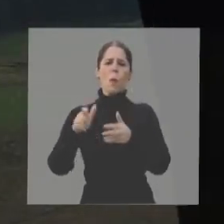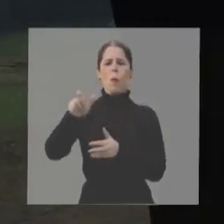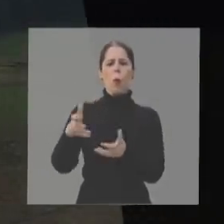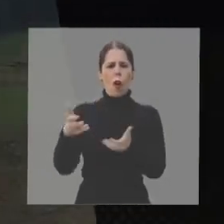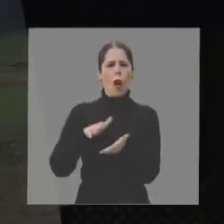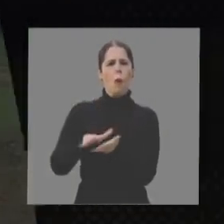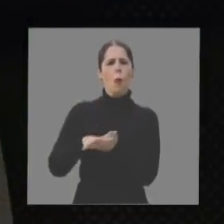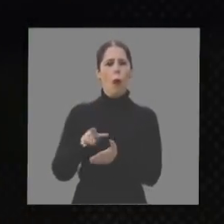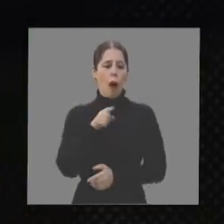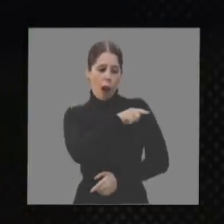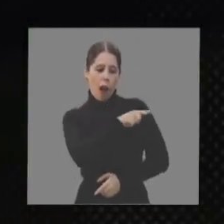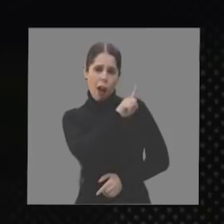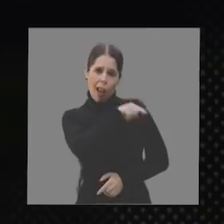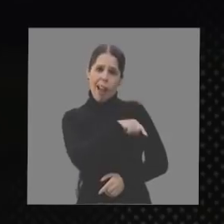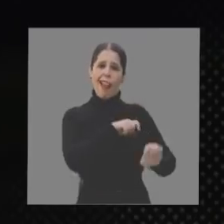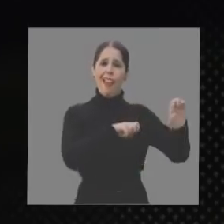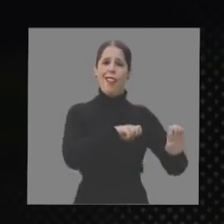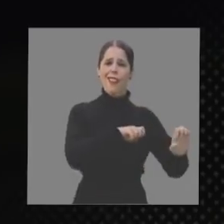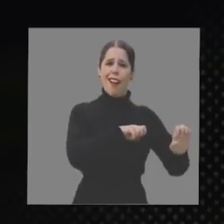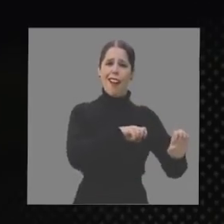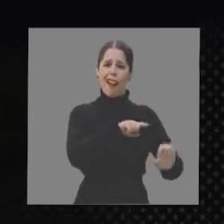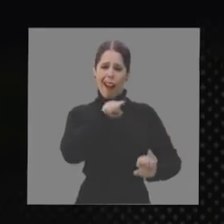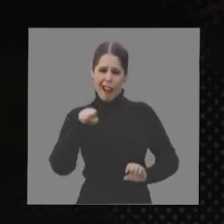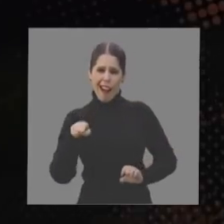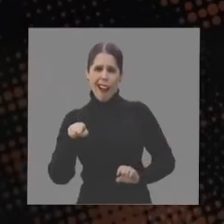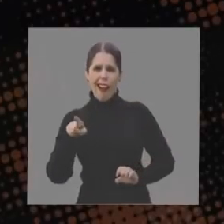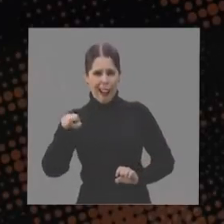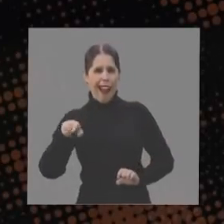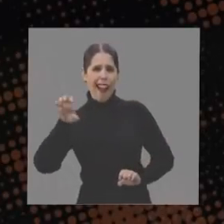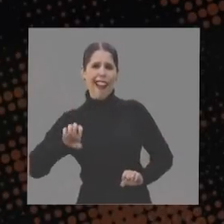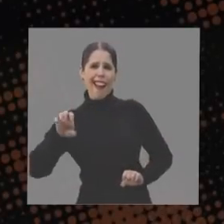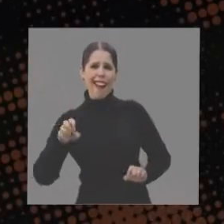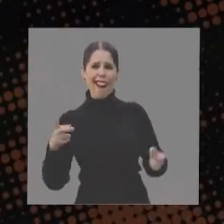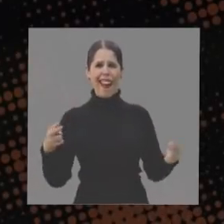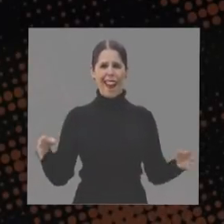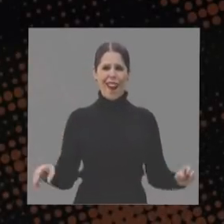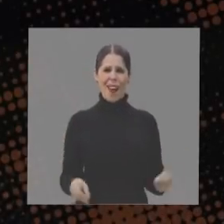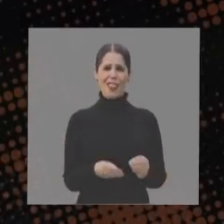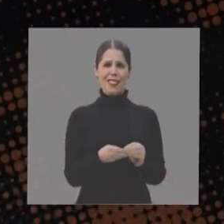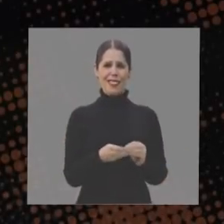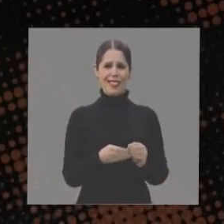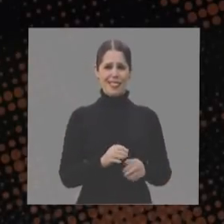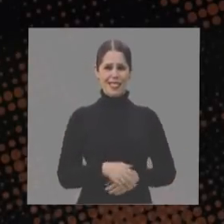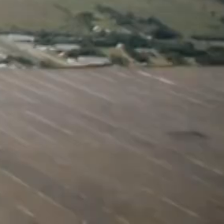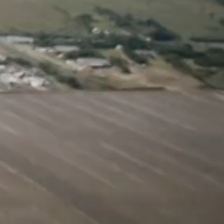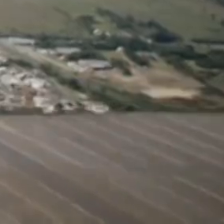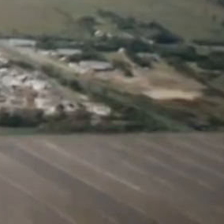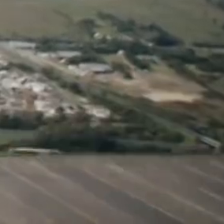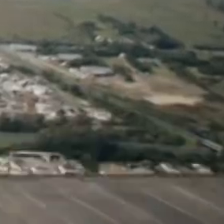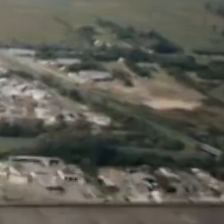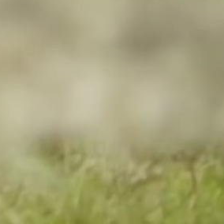quer produzir. O candidato da esquerda é Eduardo Leite. O da direita, também.